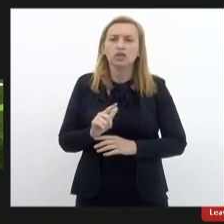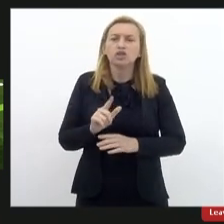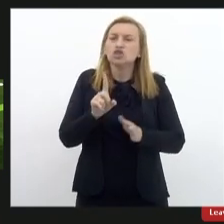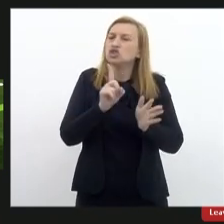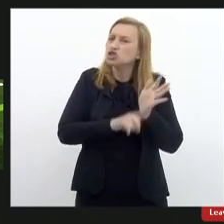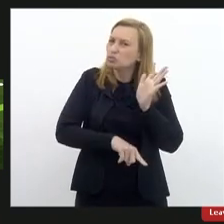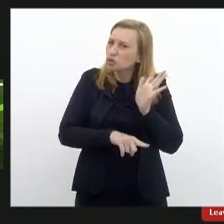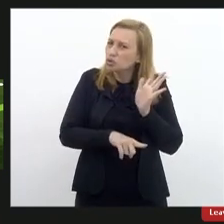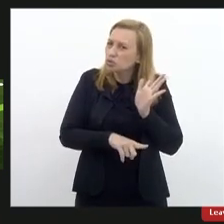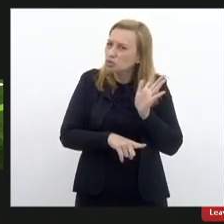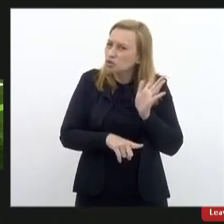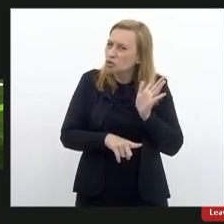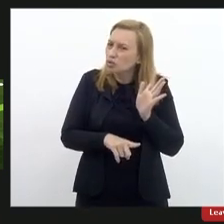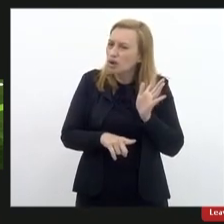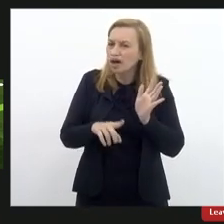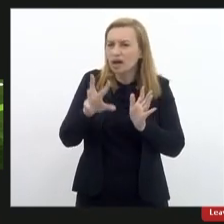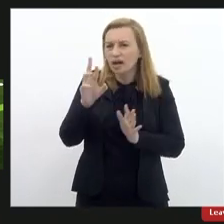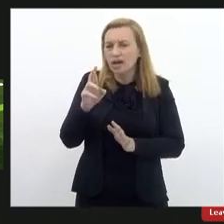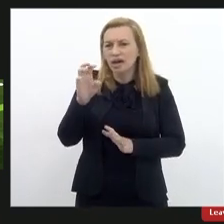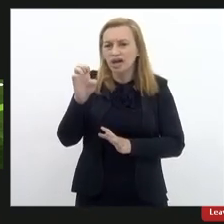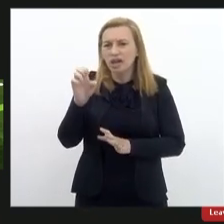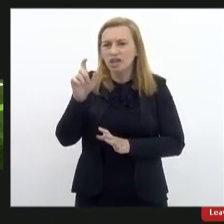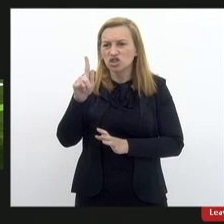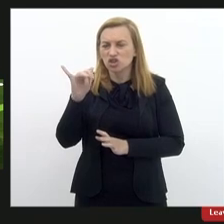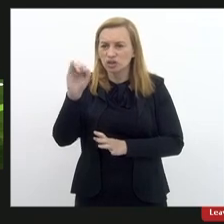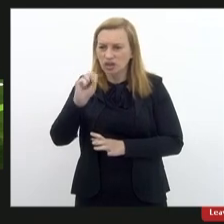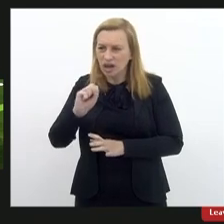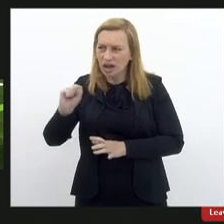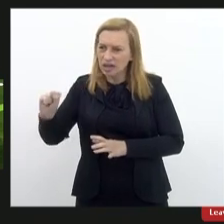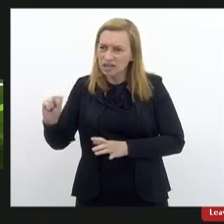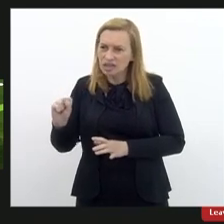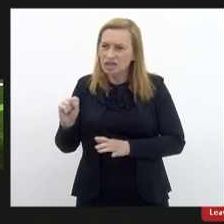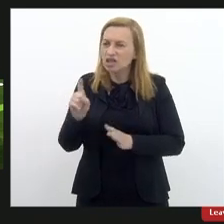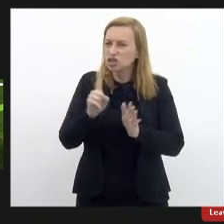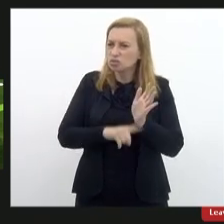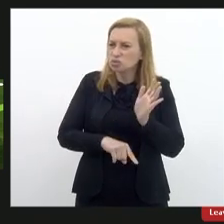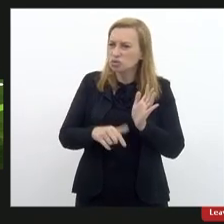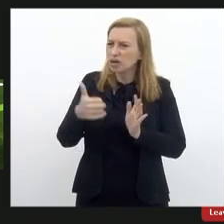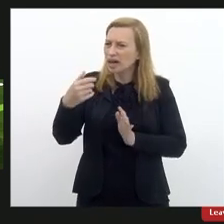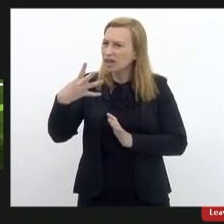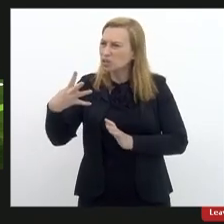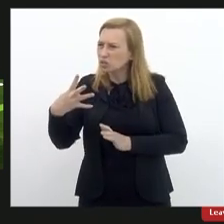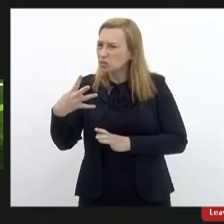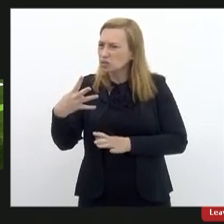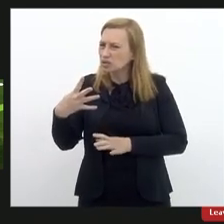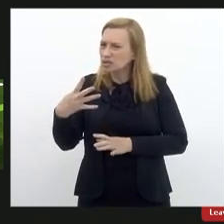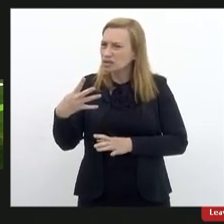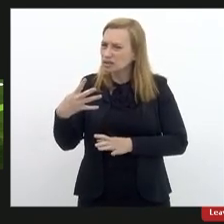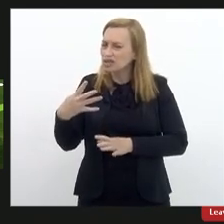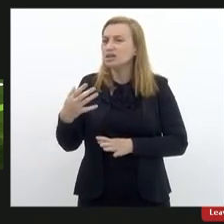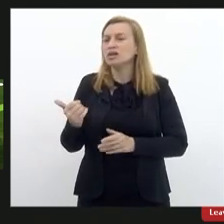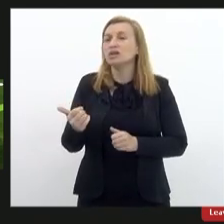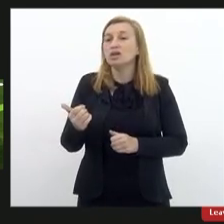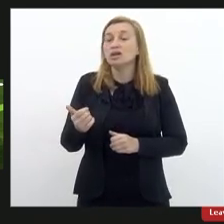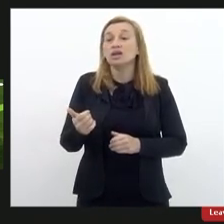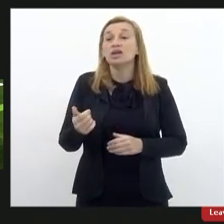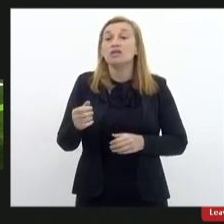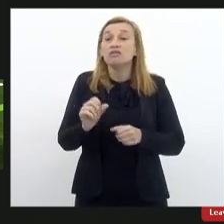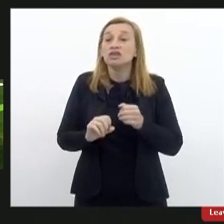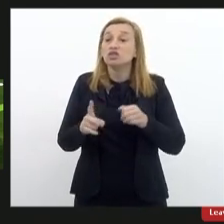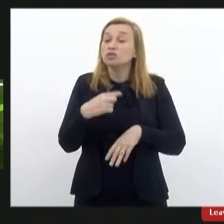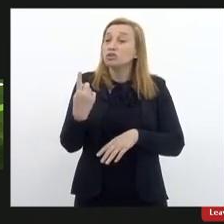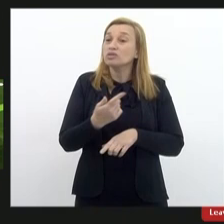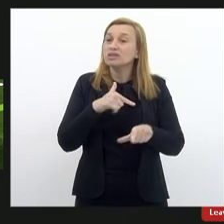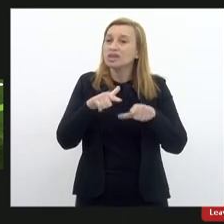diminuiu as regionais em 14, ou 15, com a Diesp, e fez com que o nosso trabalho